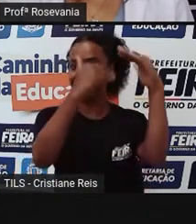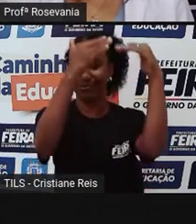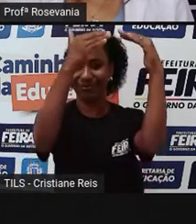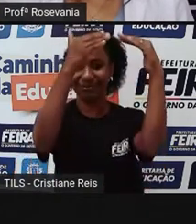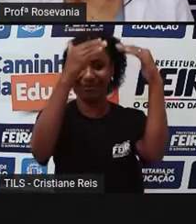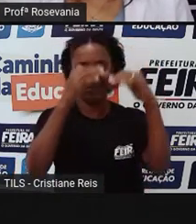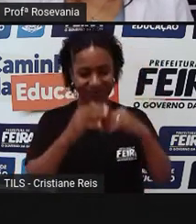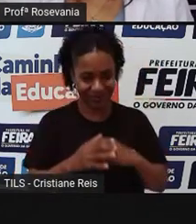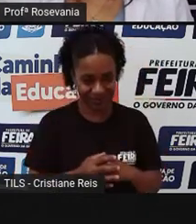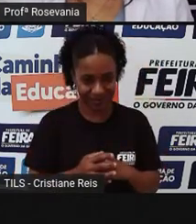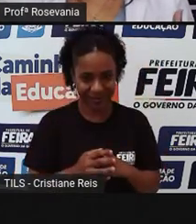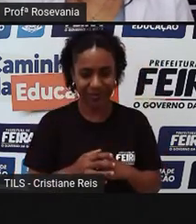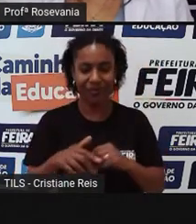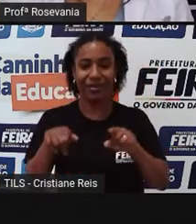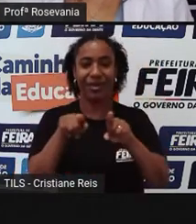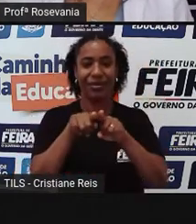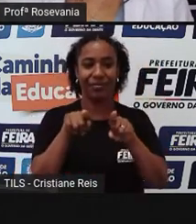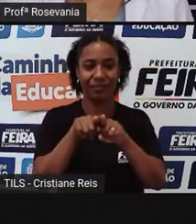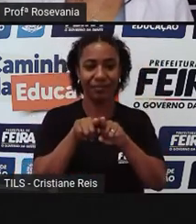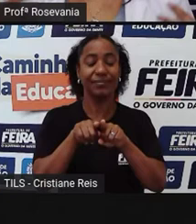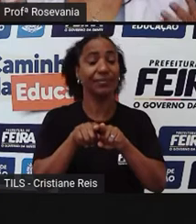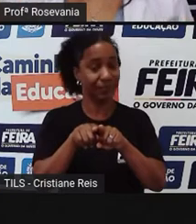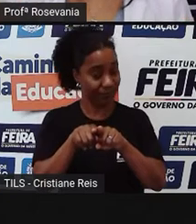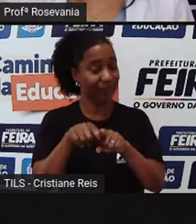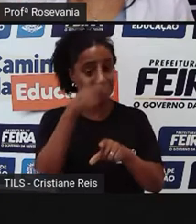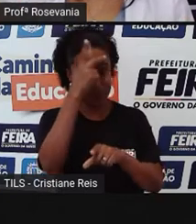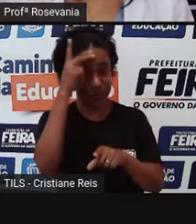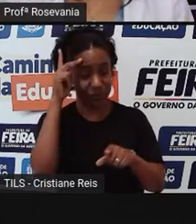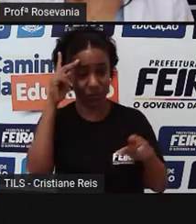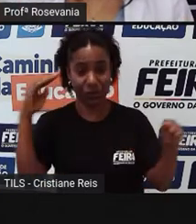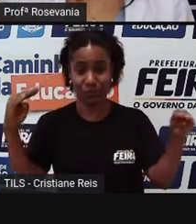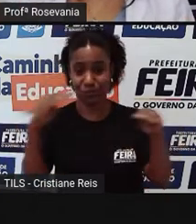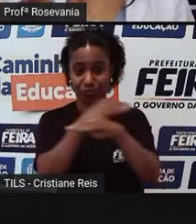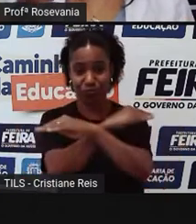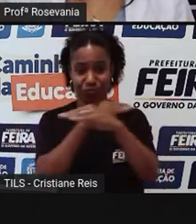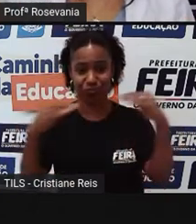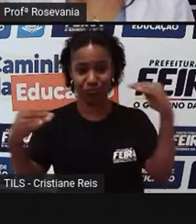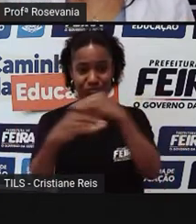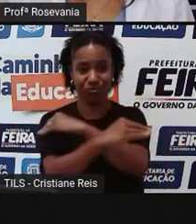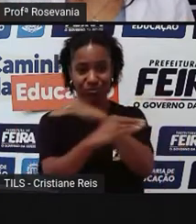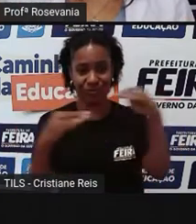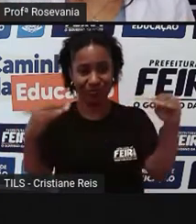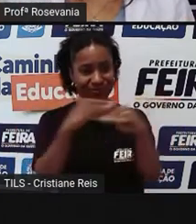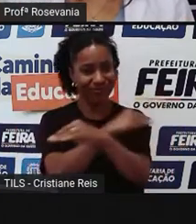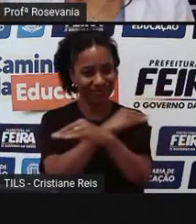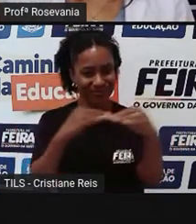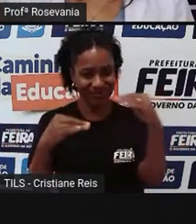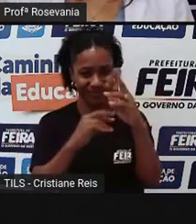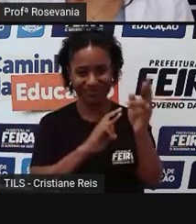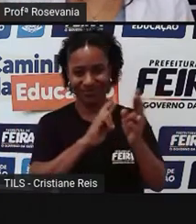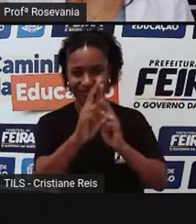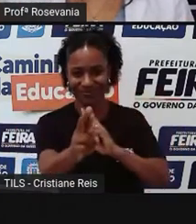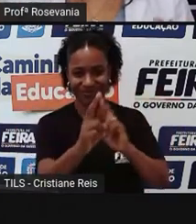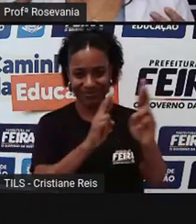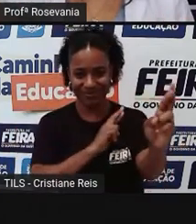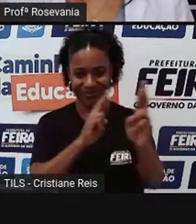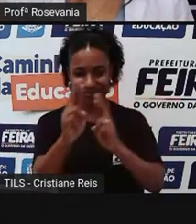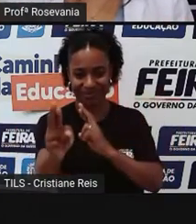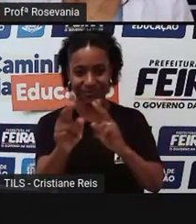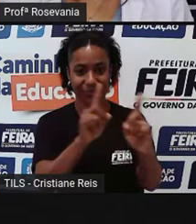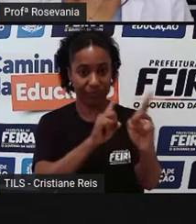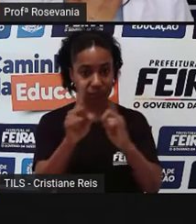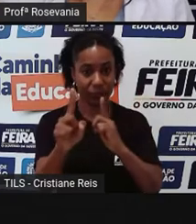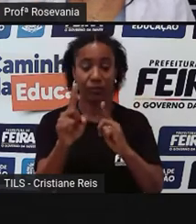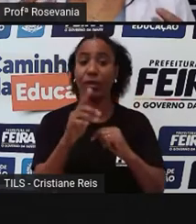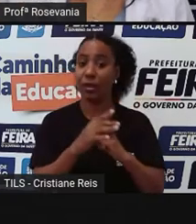é rota, né, para muitas pessoas, a gente tem o entroncamento rodoviário, a gente tem BRs importantes, a exemplo